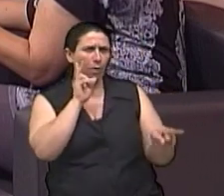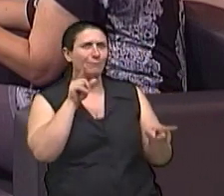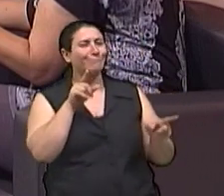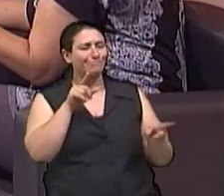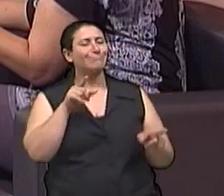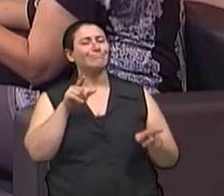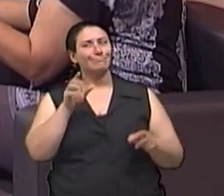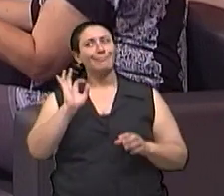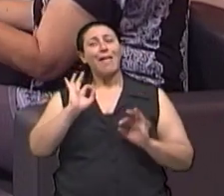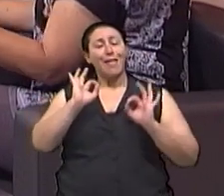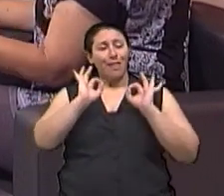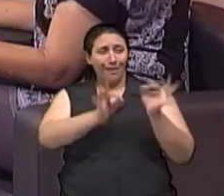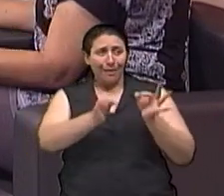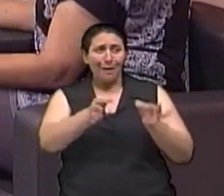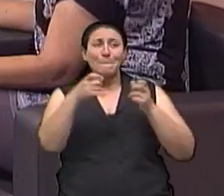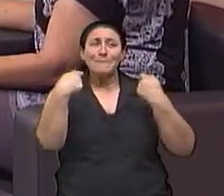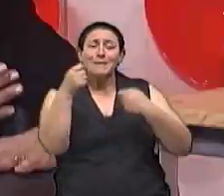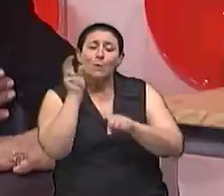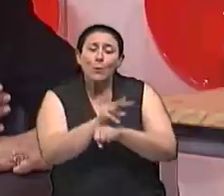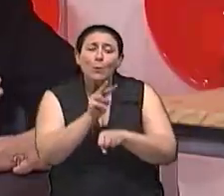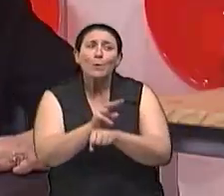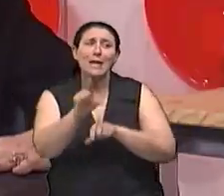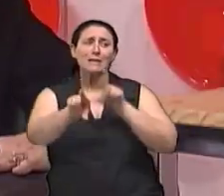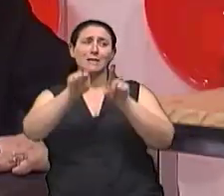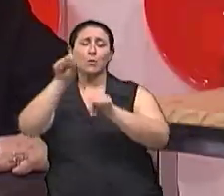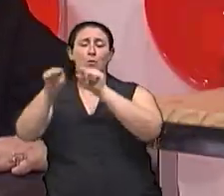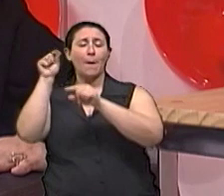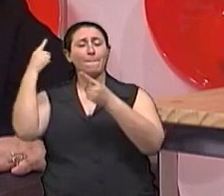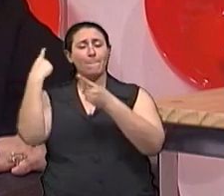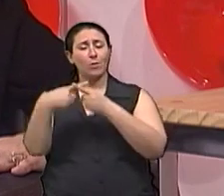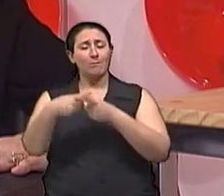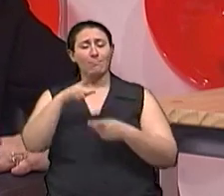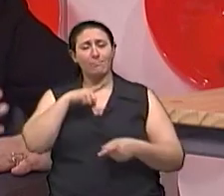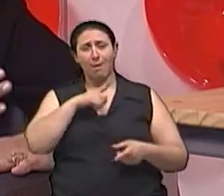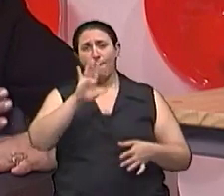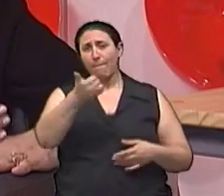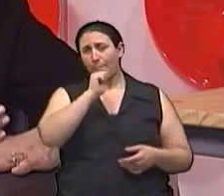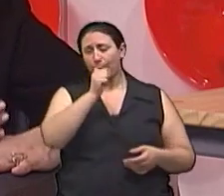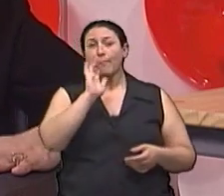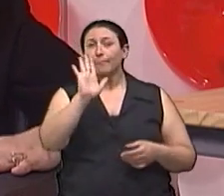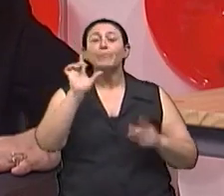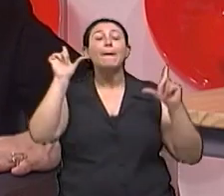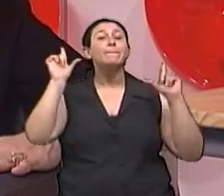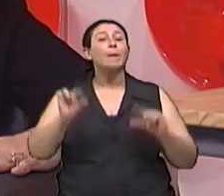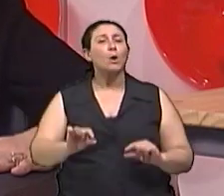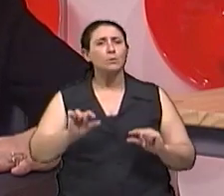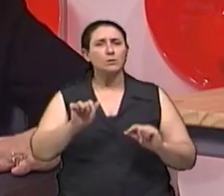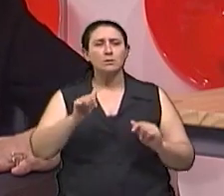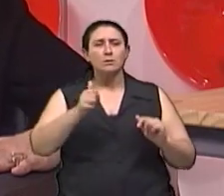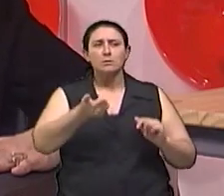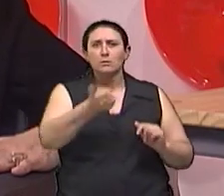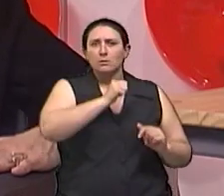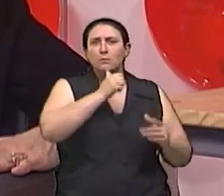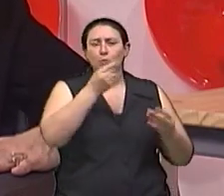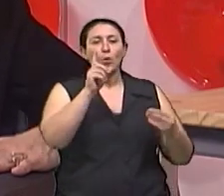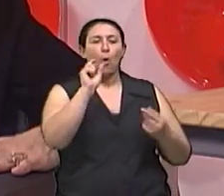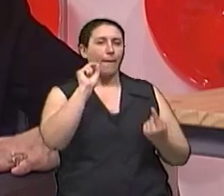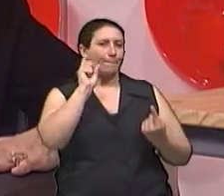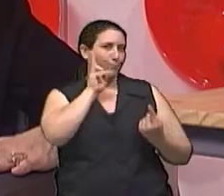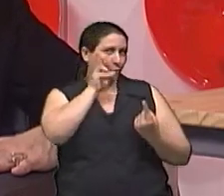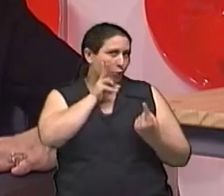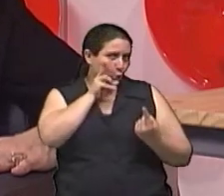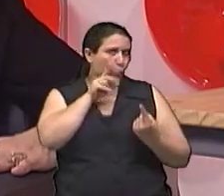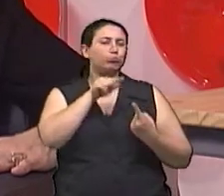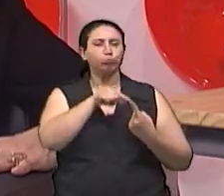saber selecionar Ah, ok Então, assim, e quais são as bebidas menos calóricas? Quais são elas? As menos calóricas são os vinhos